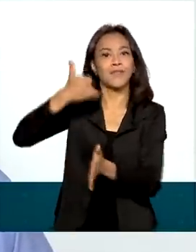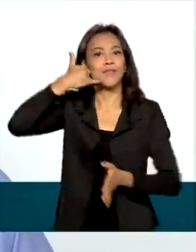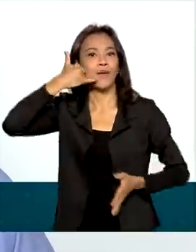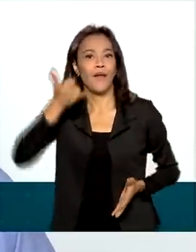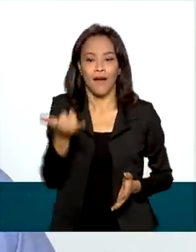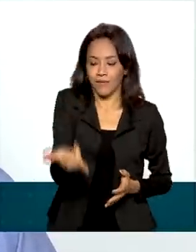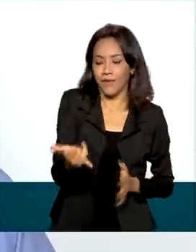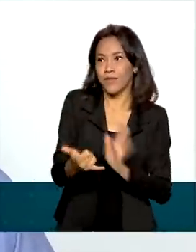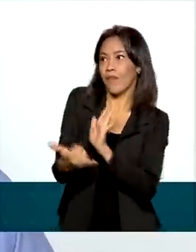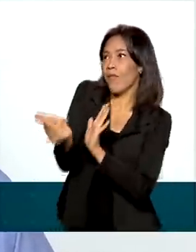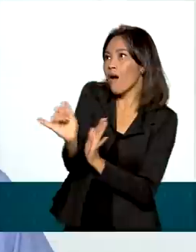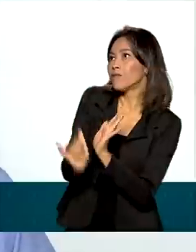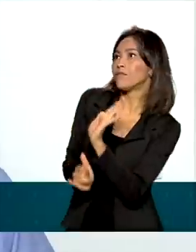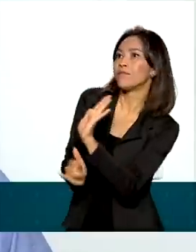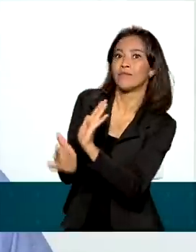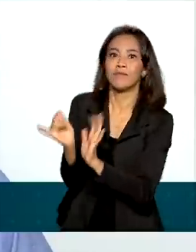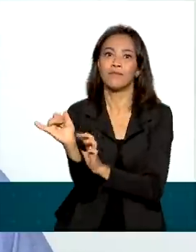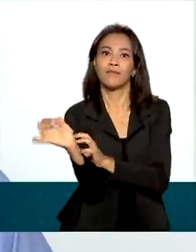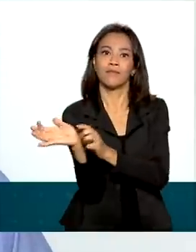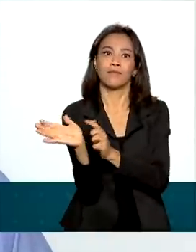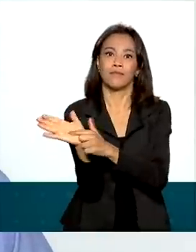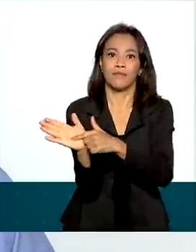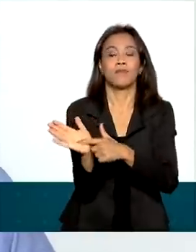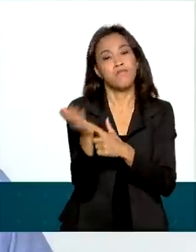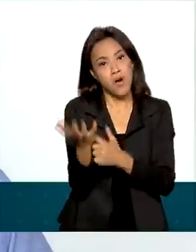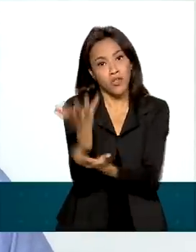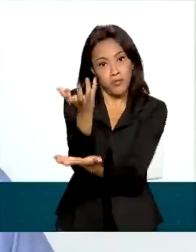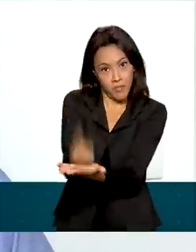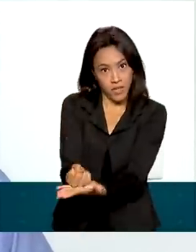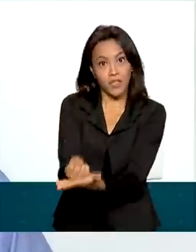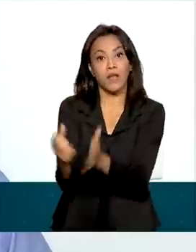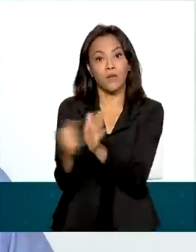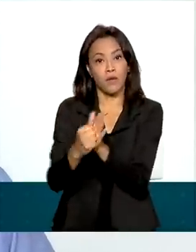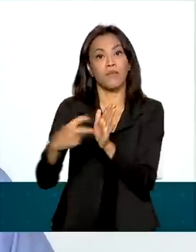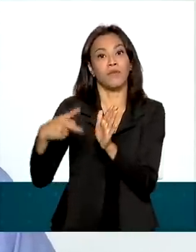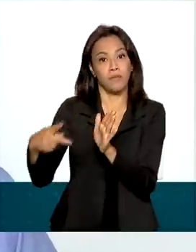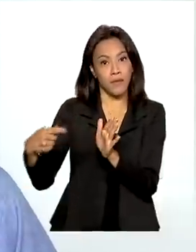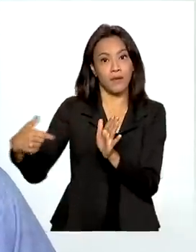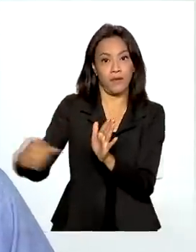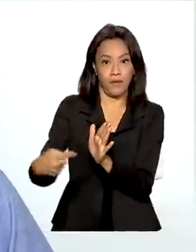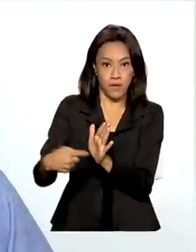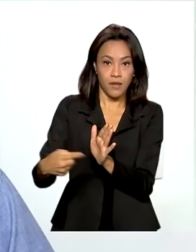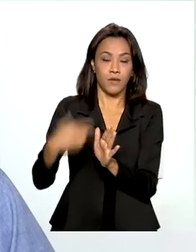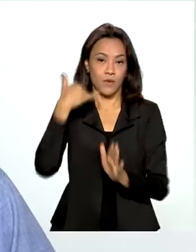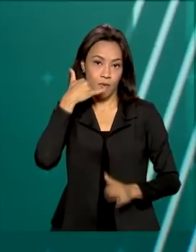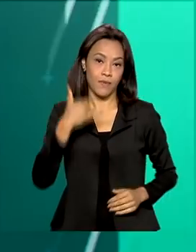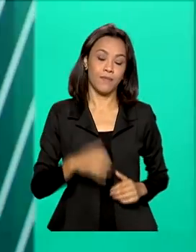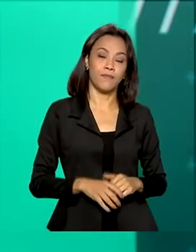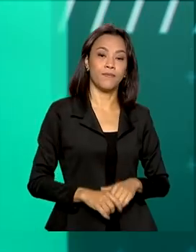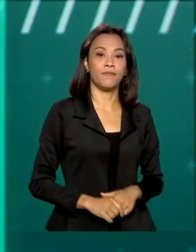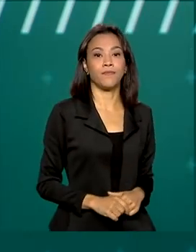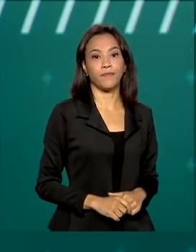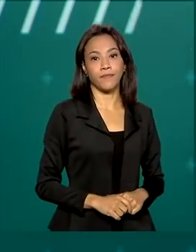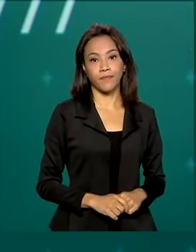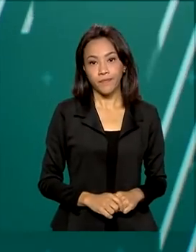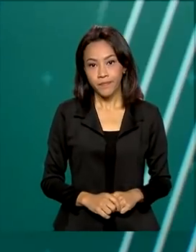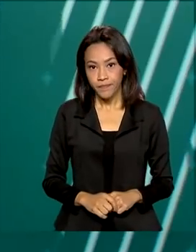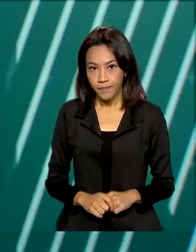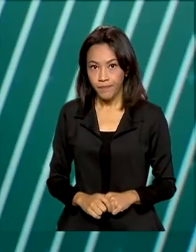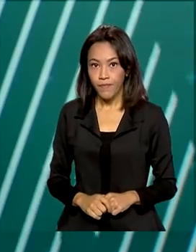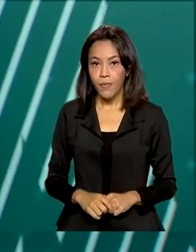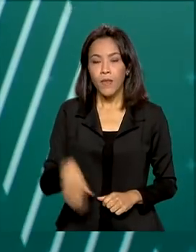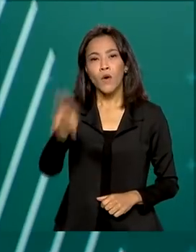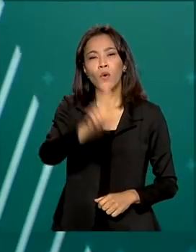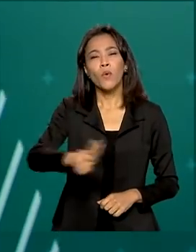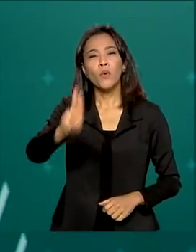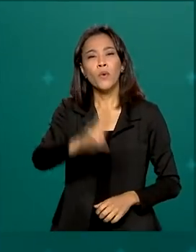Digital de Trânsito, a CDT, que você pode baixar nos aplicativos de aparelho celular. O